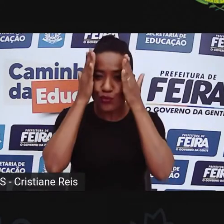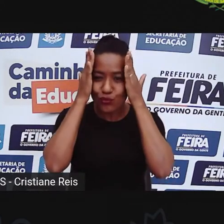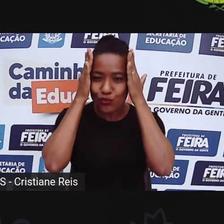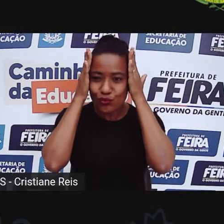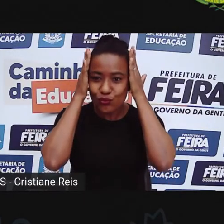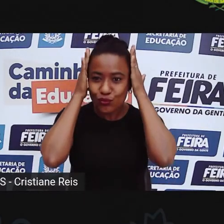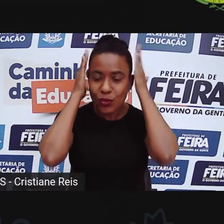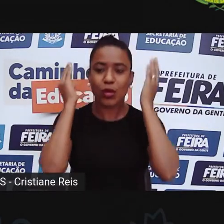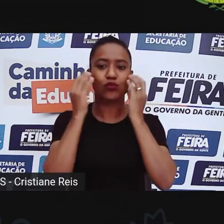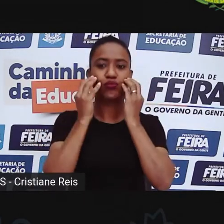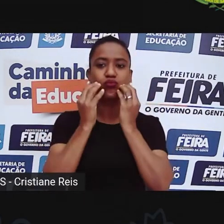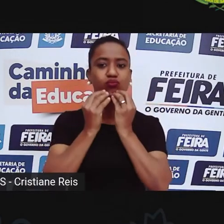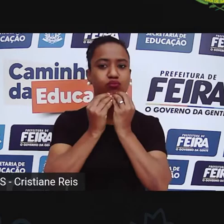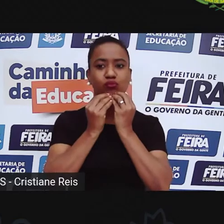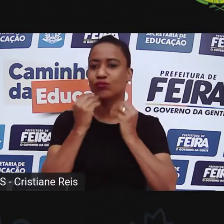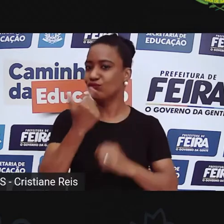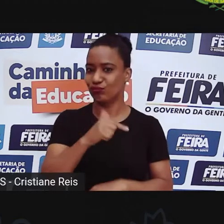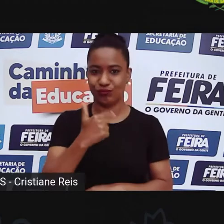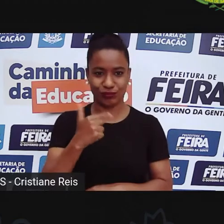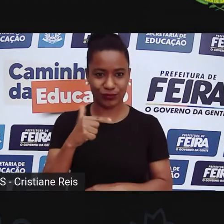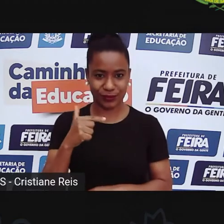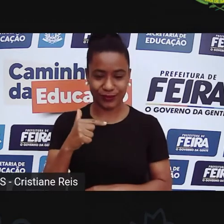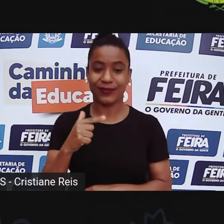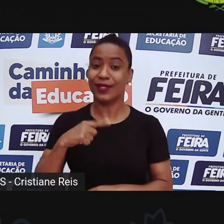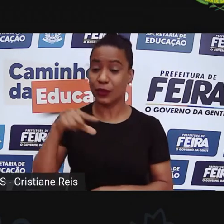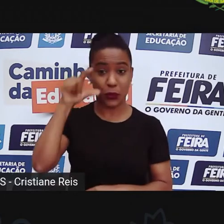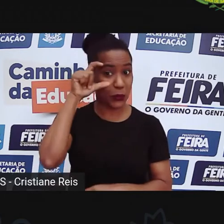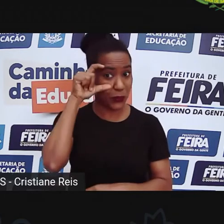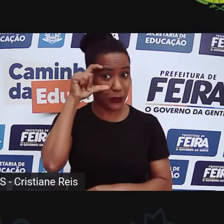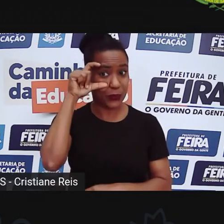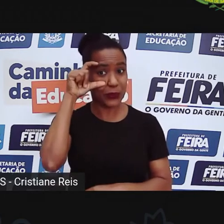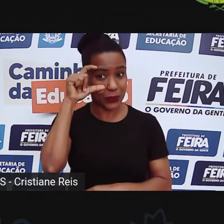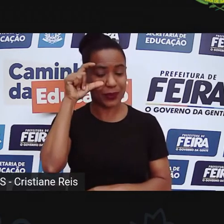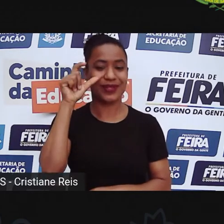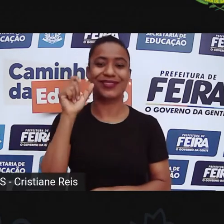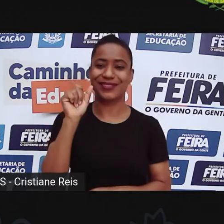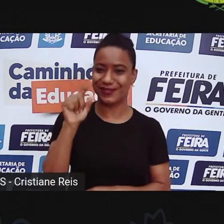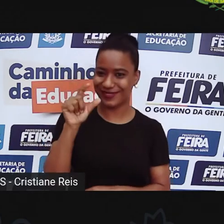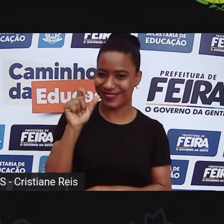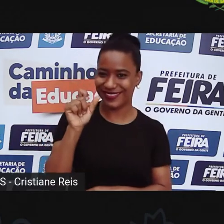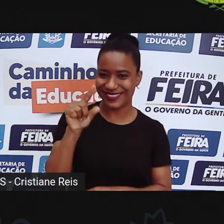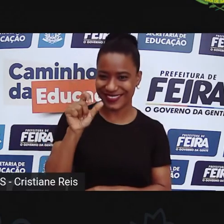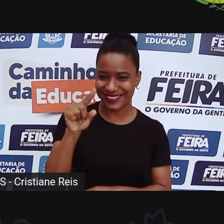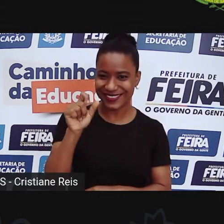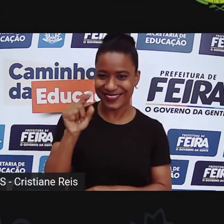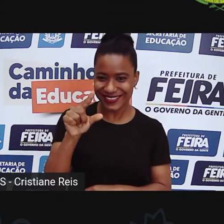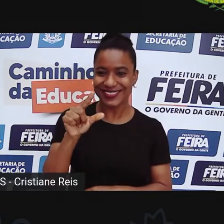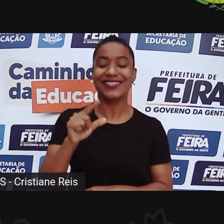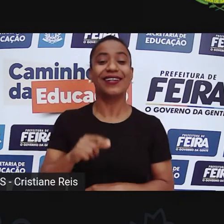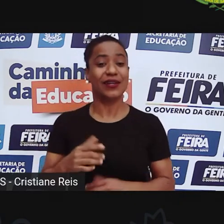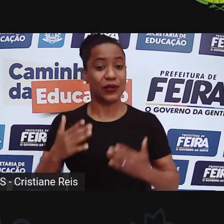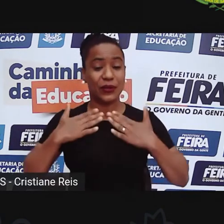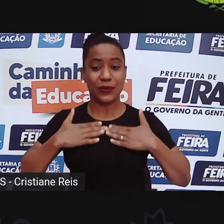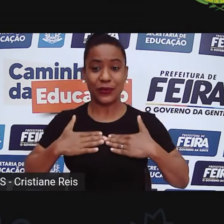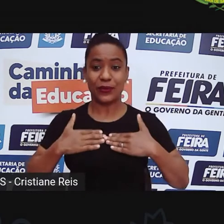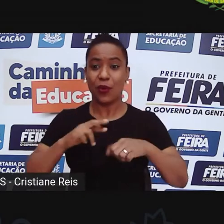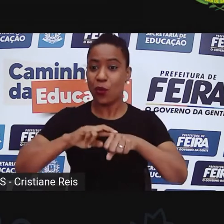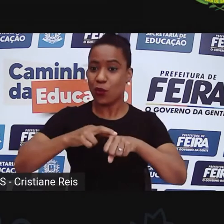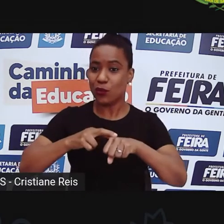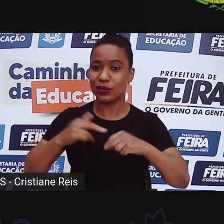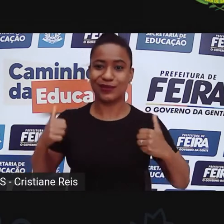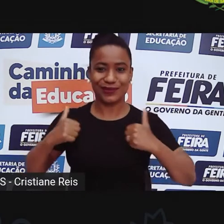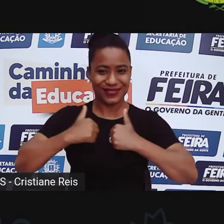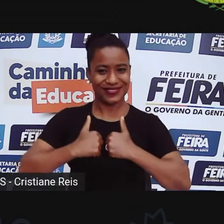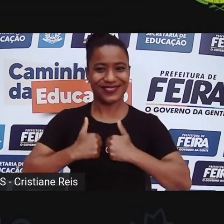uso barba, tô usando um óculos de armação azul. Hoje eu tô vestindo uma camisa roxa e por cima dessa camisa